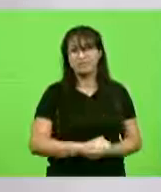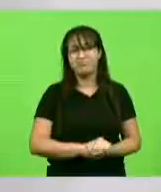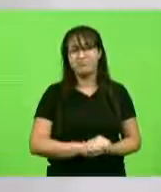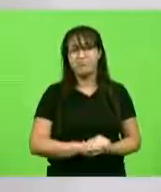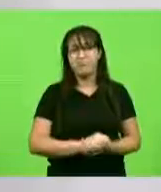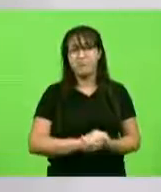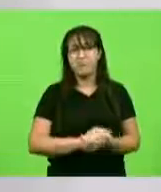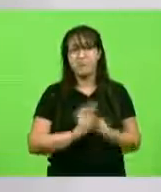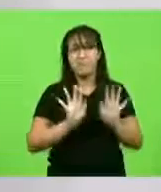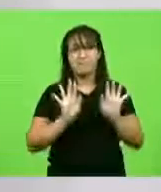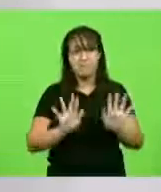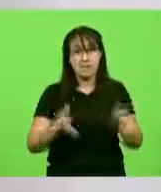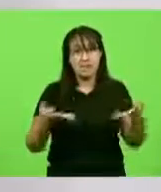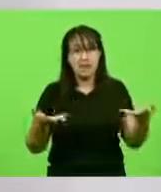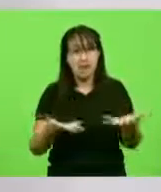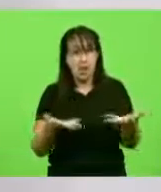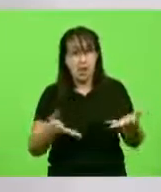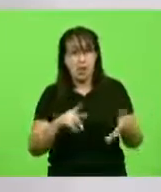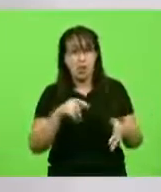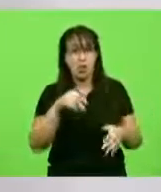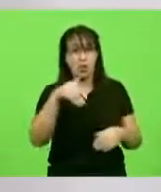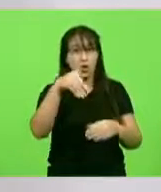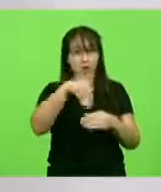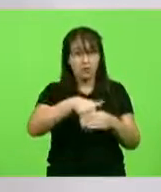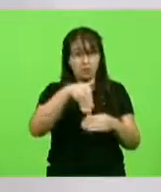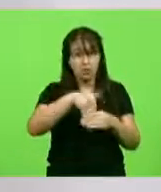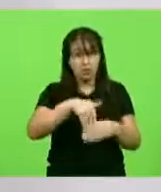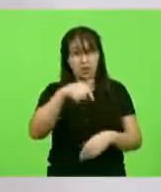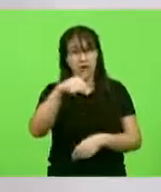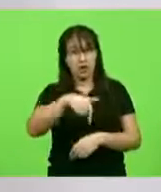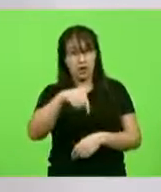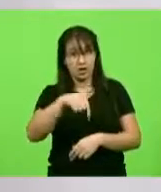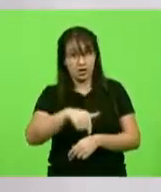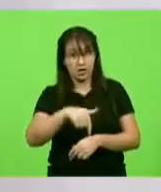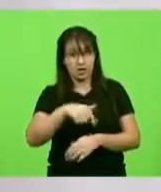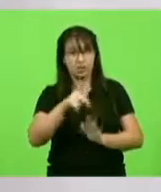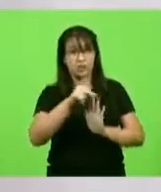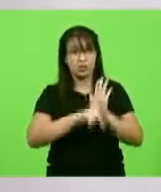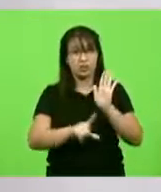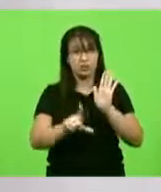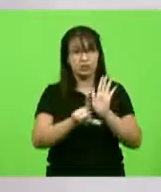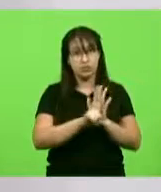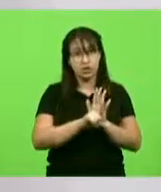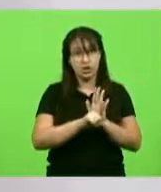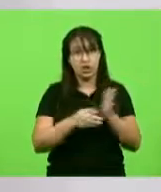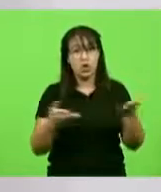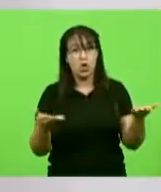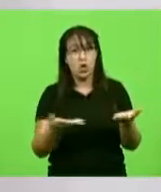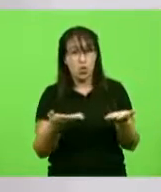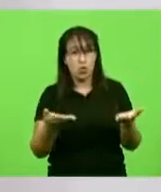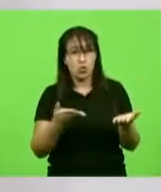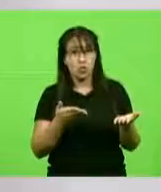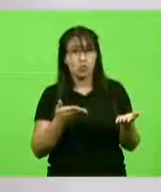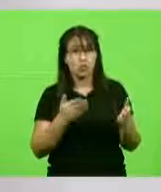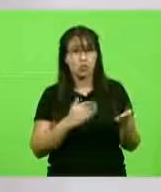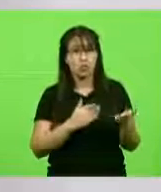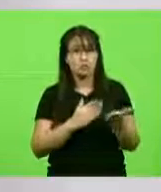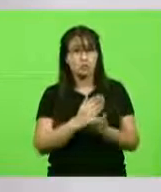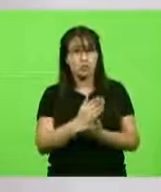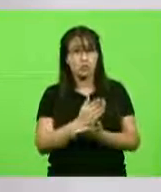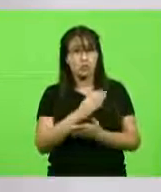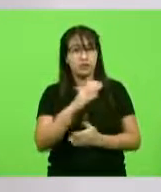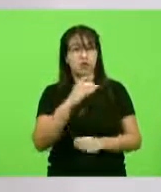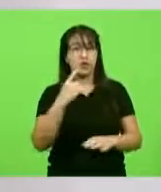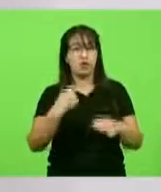que nós devemos votar aqui nesse plenário o projeto de lei que passou hoje na Comissão de Finanças, onde o